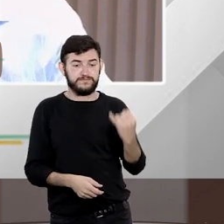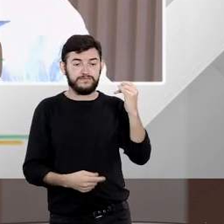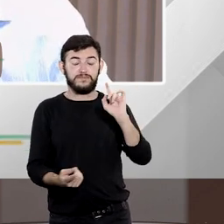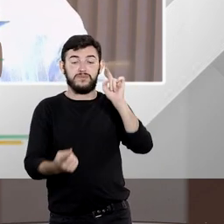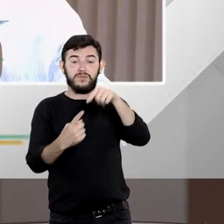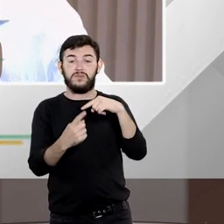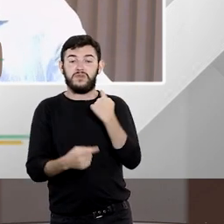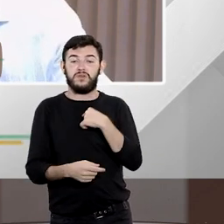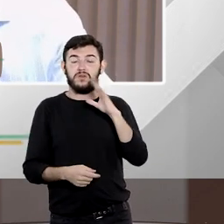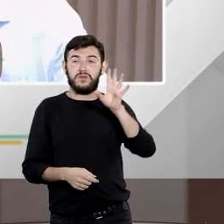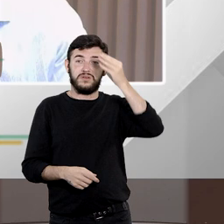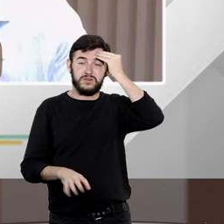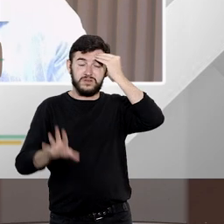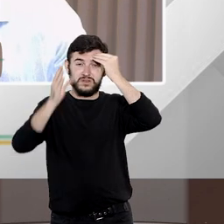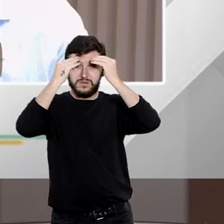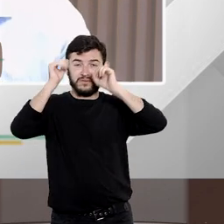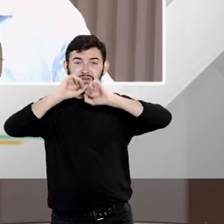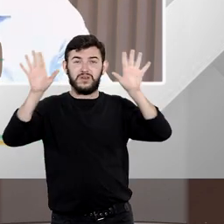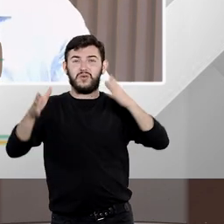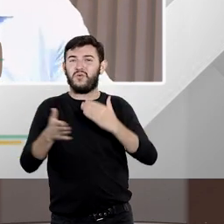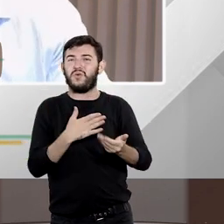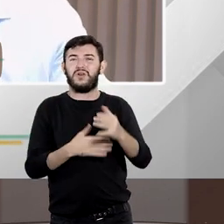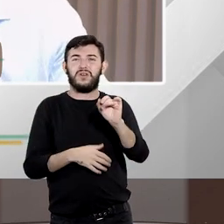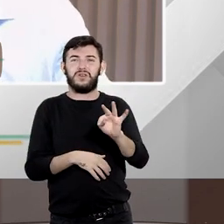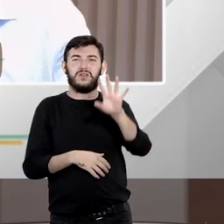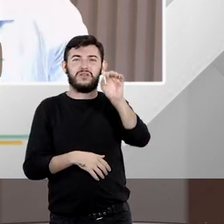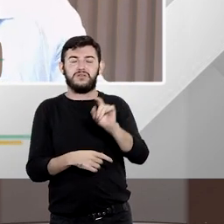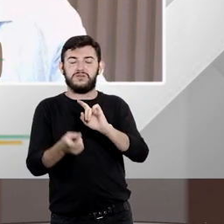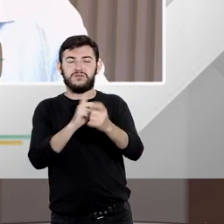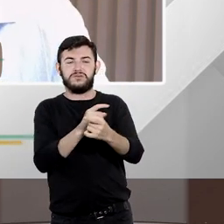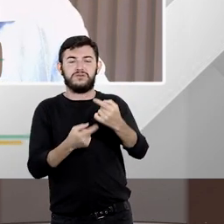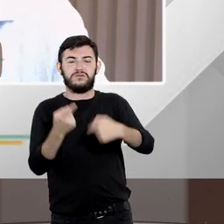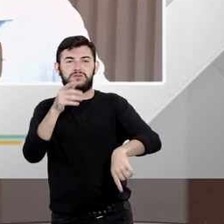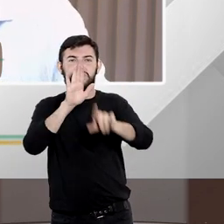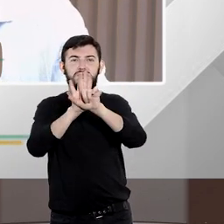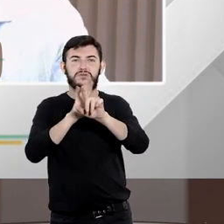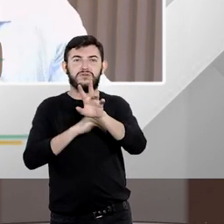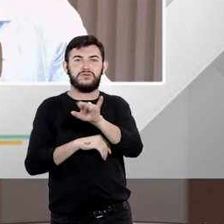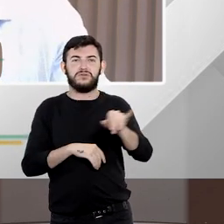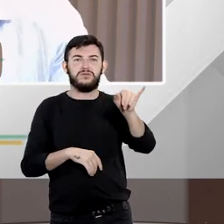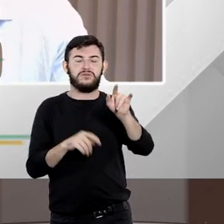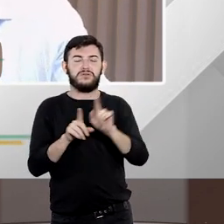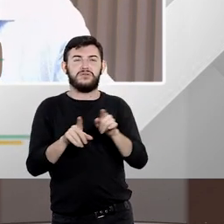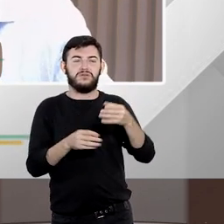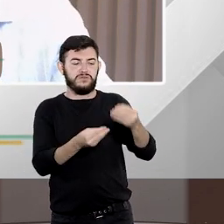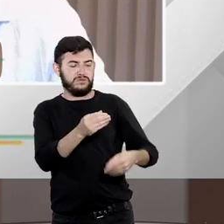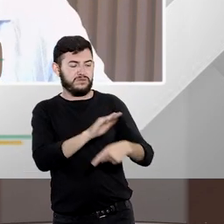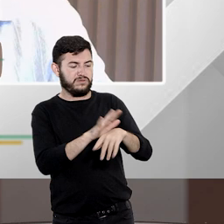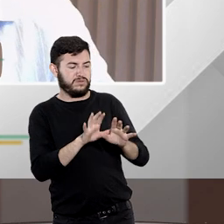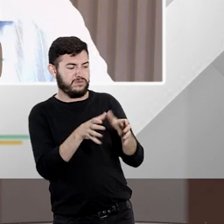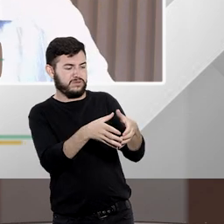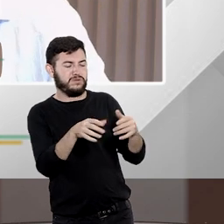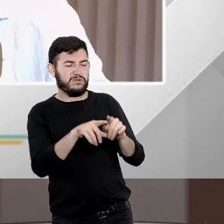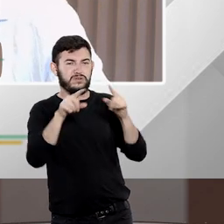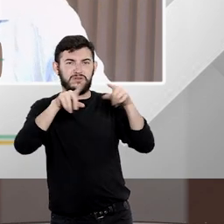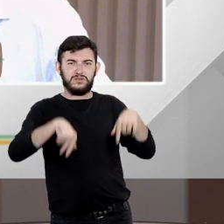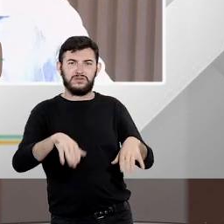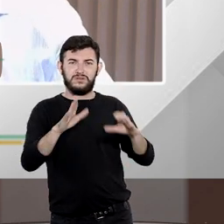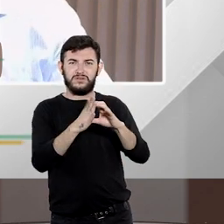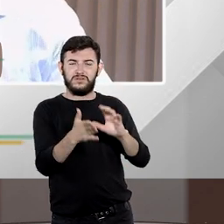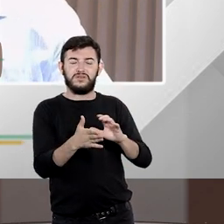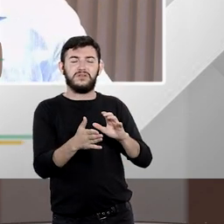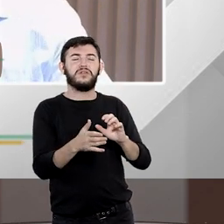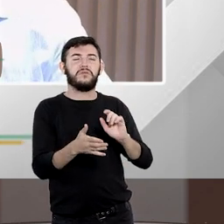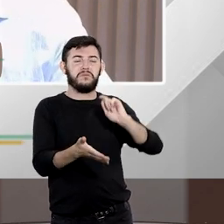entenda que qualquer ato administrativo ilegal consequentemente vai gerar um dano para a coletividade e o servidor será obrigado a pagar não